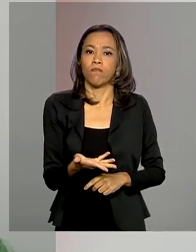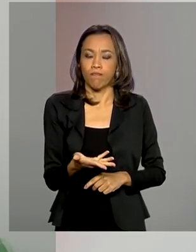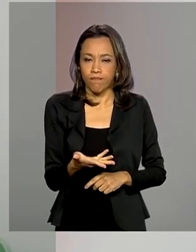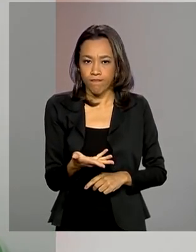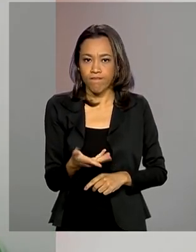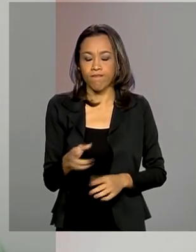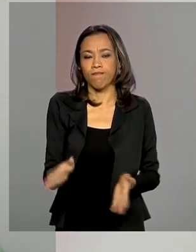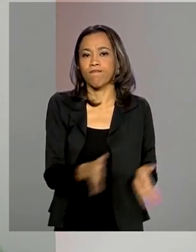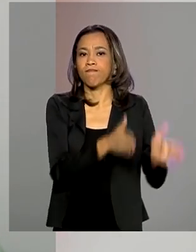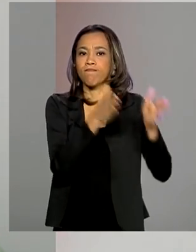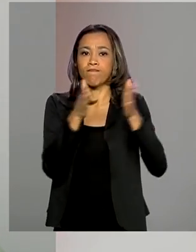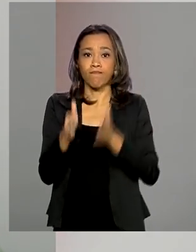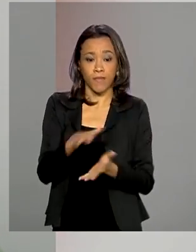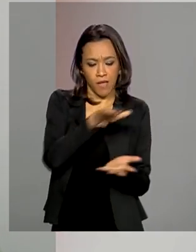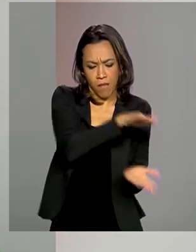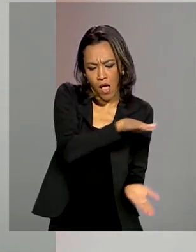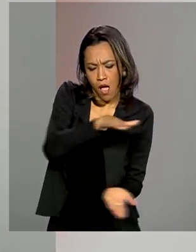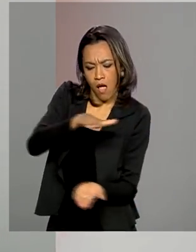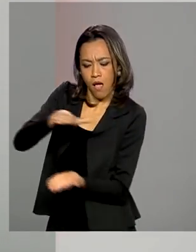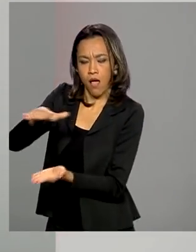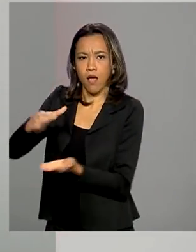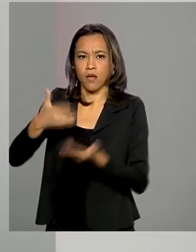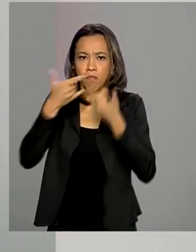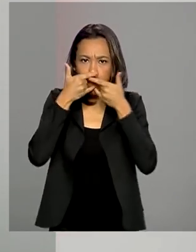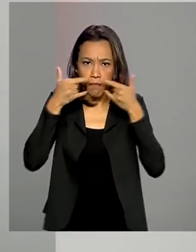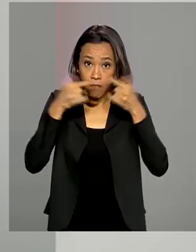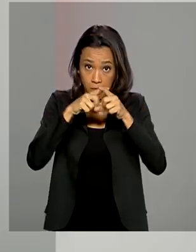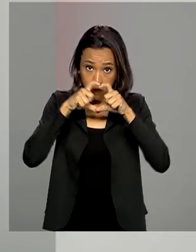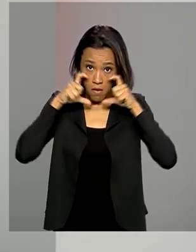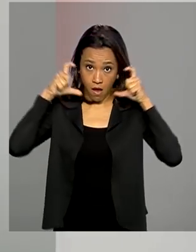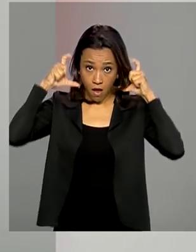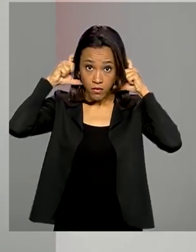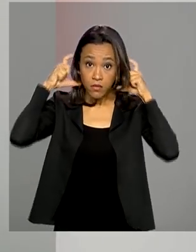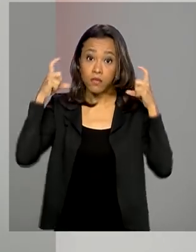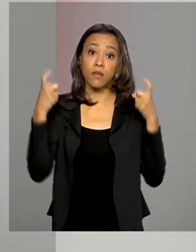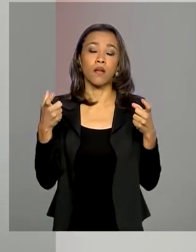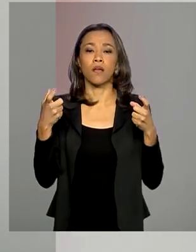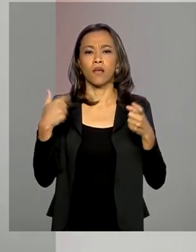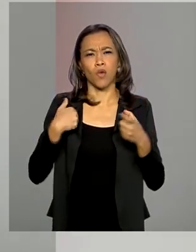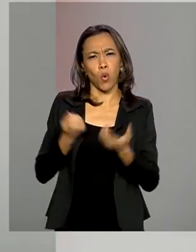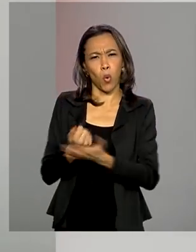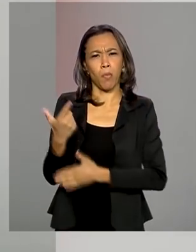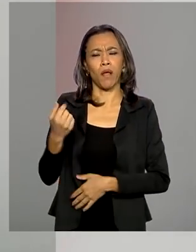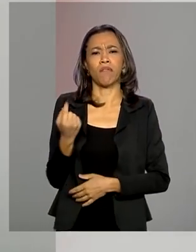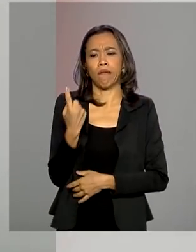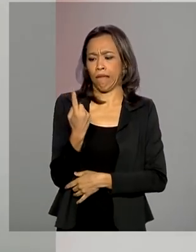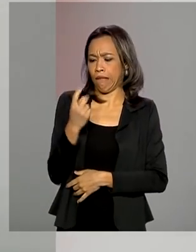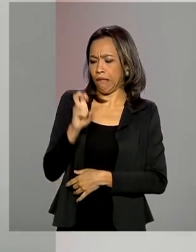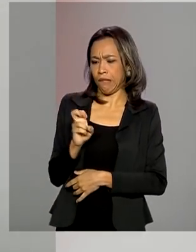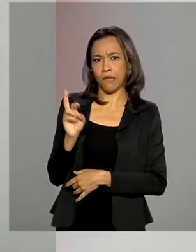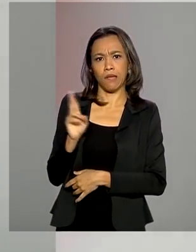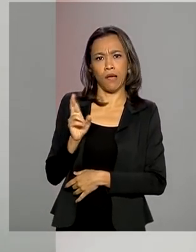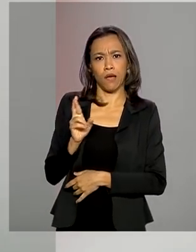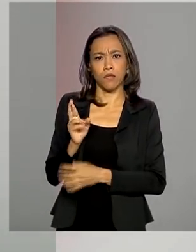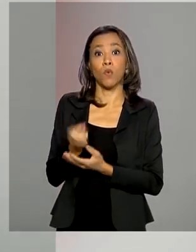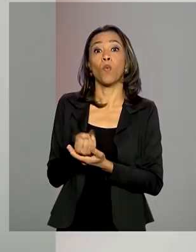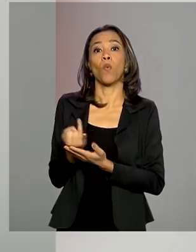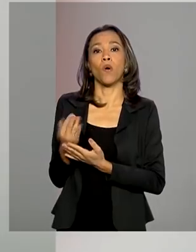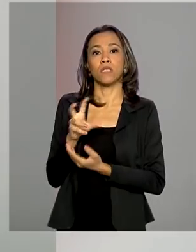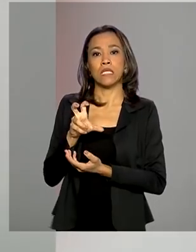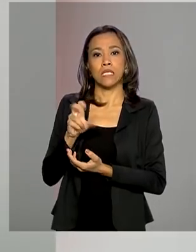Caixas de máscara, onde eu comprava a 15 reais uma caixa com 50